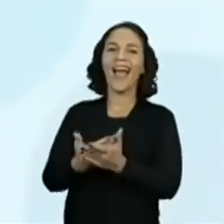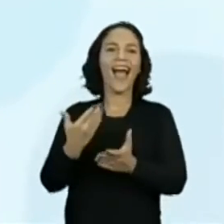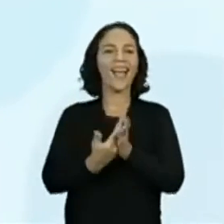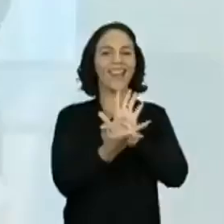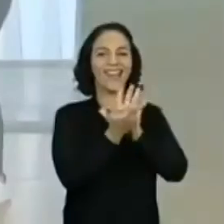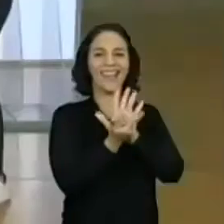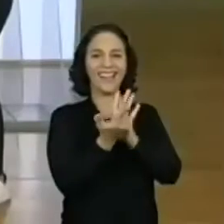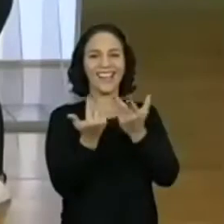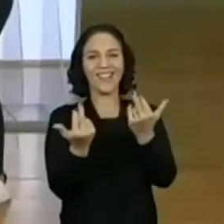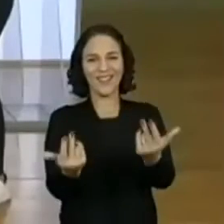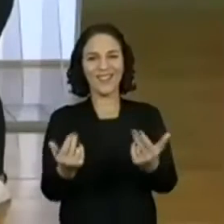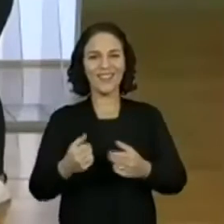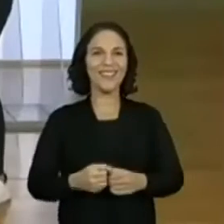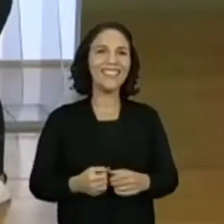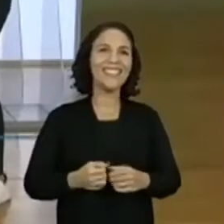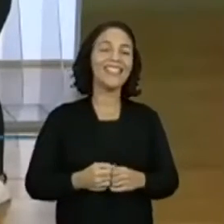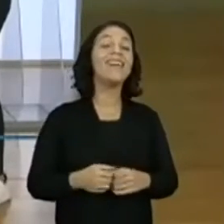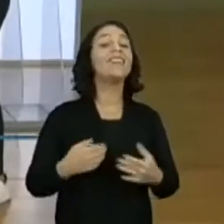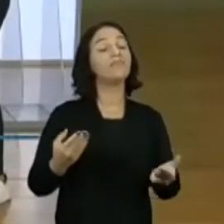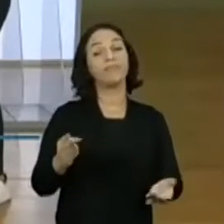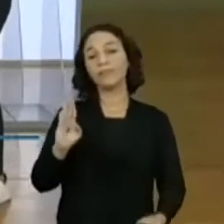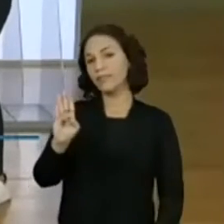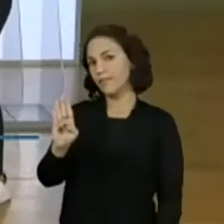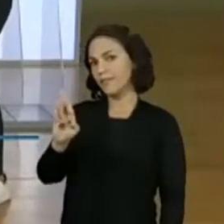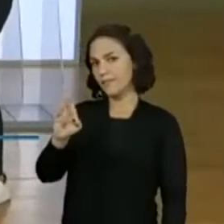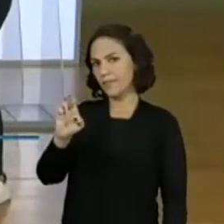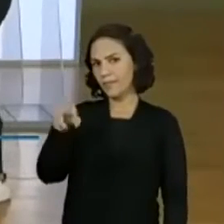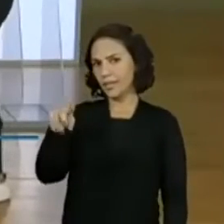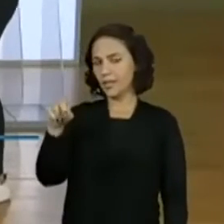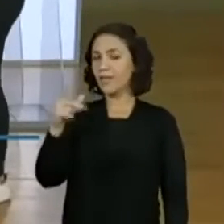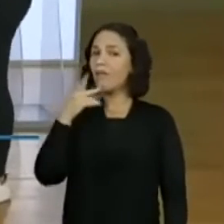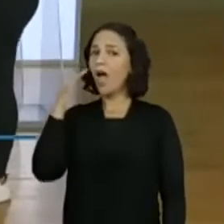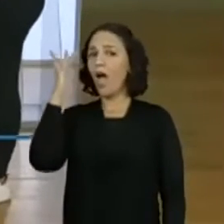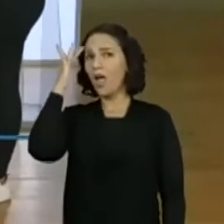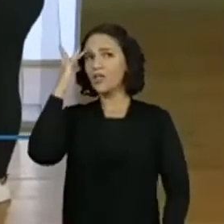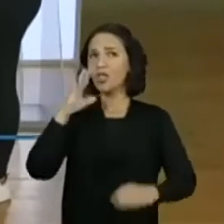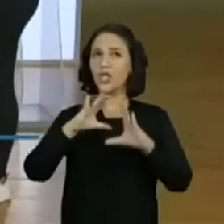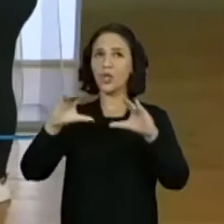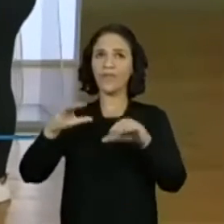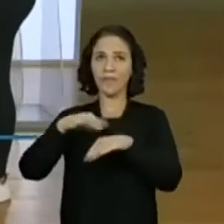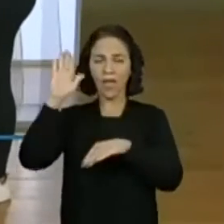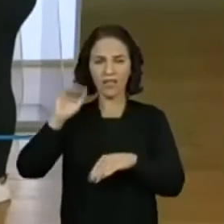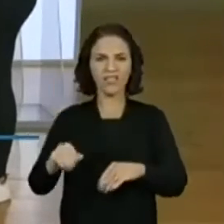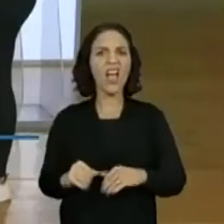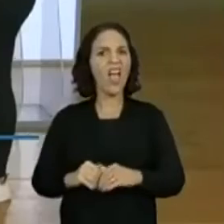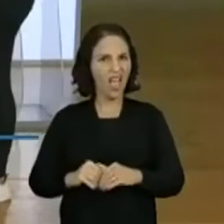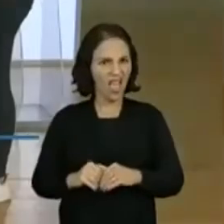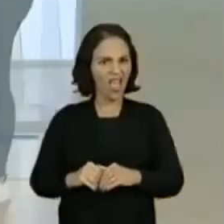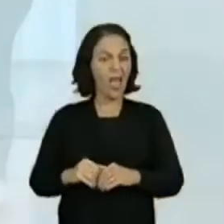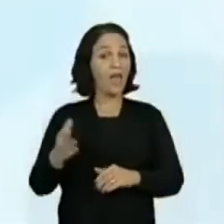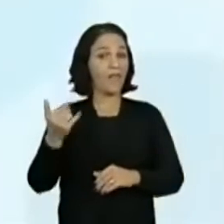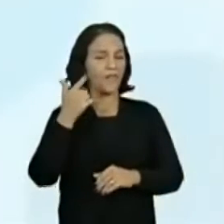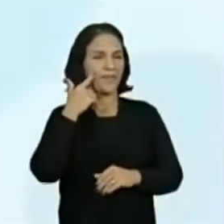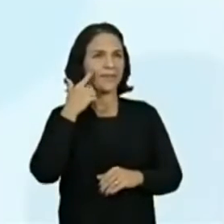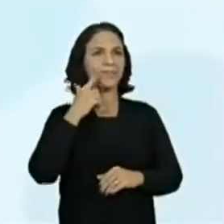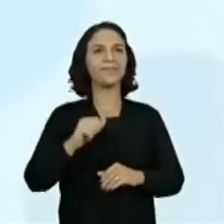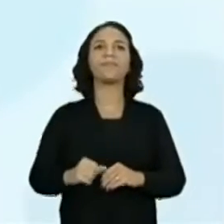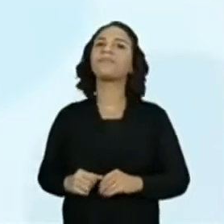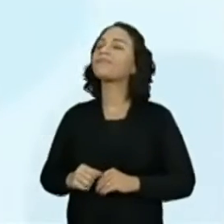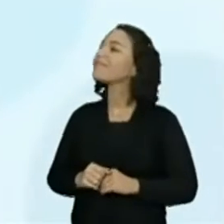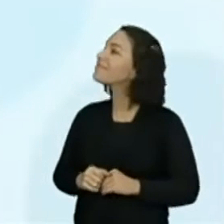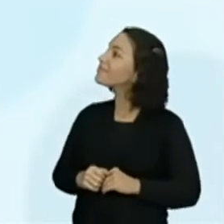A Brenda já colocou aí no chat que ela acha que tem mais nuvens, professora. Será, Brenda? Vamos conferir? Olha, se nós